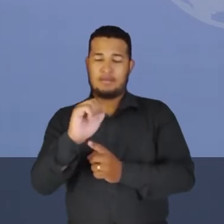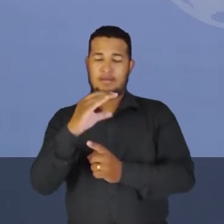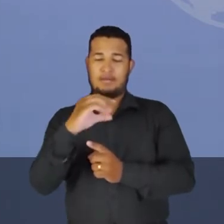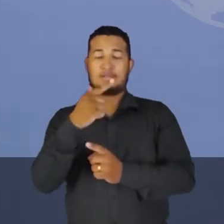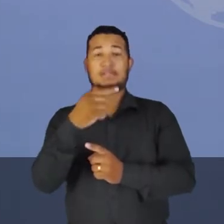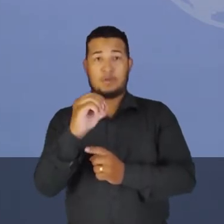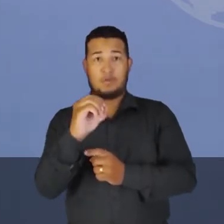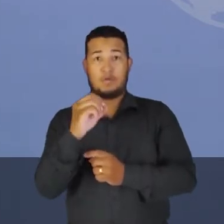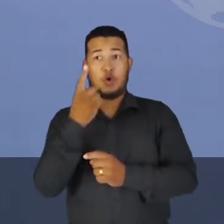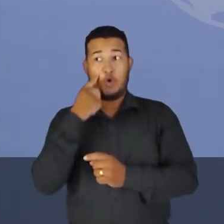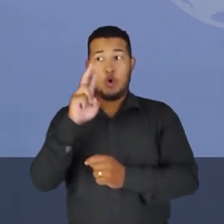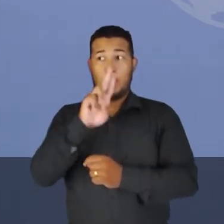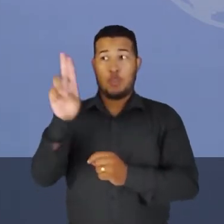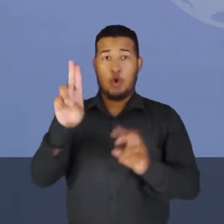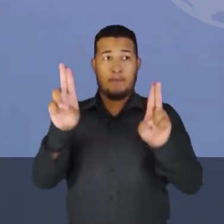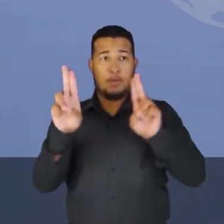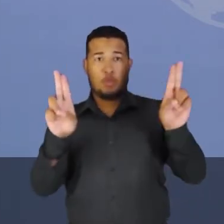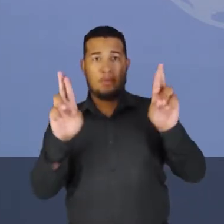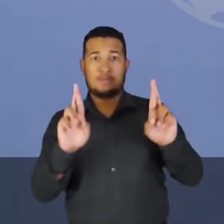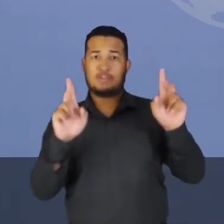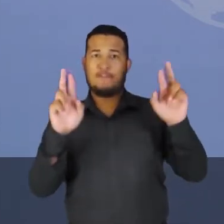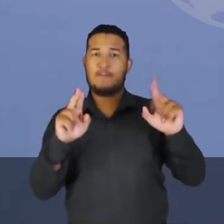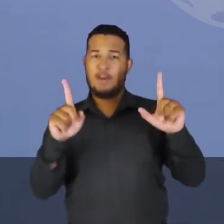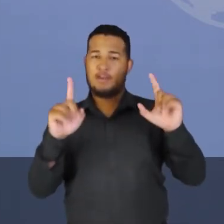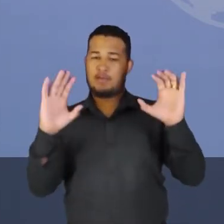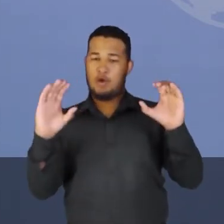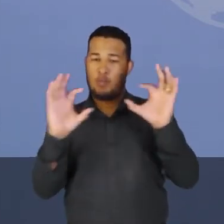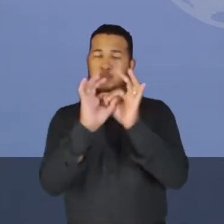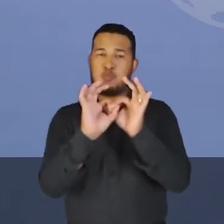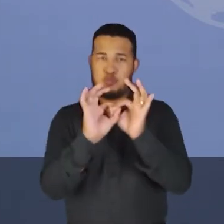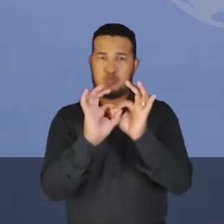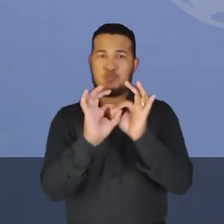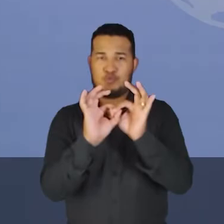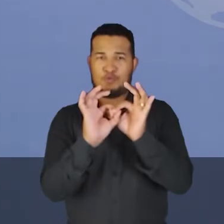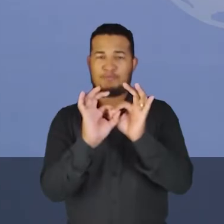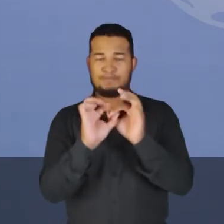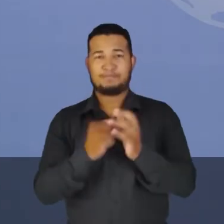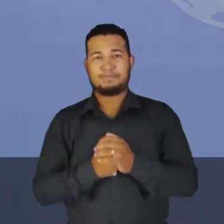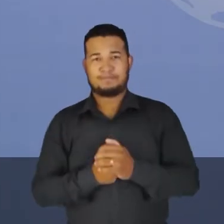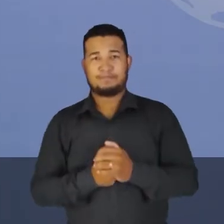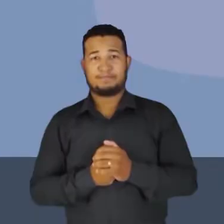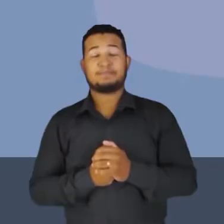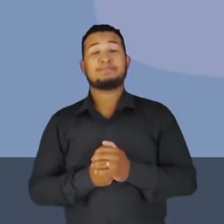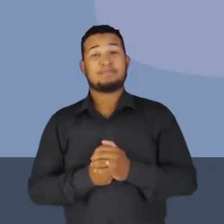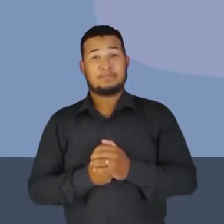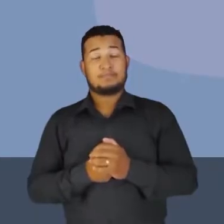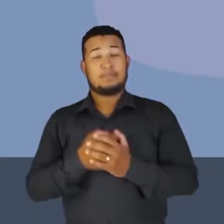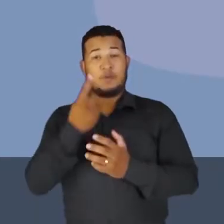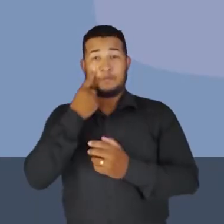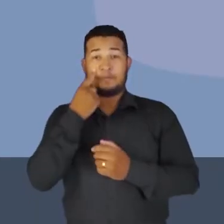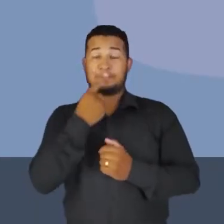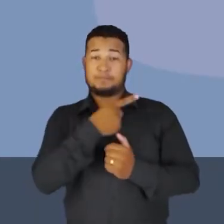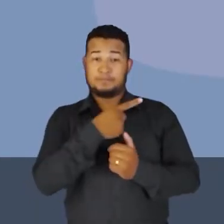nomes diferentes iriam se atrair. Volte ao slide.